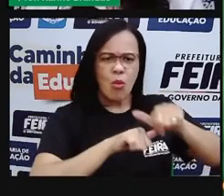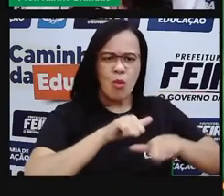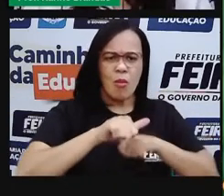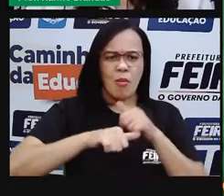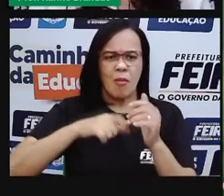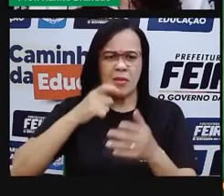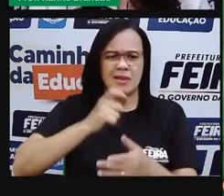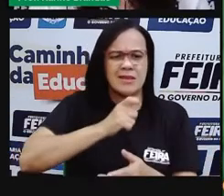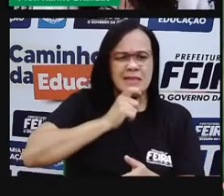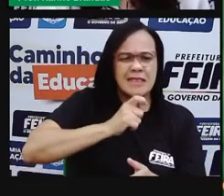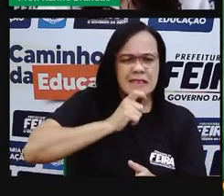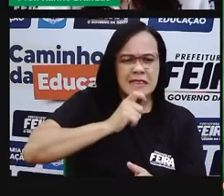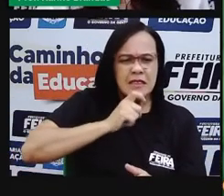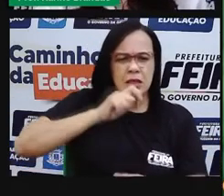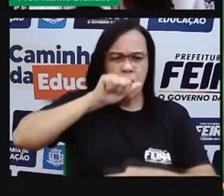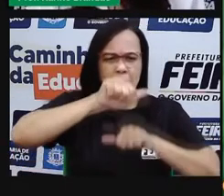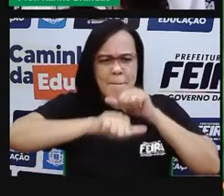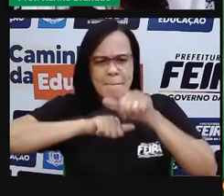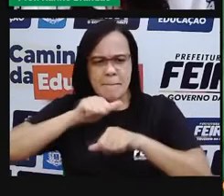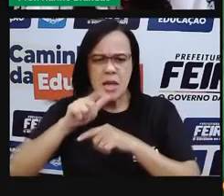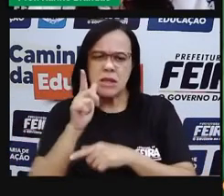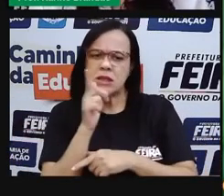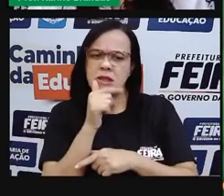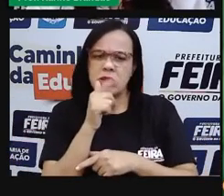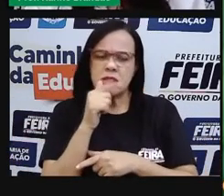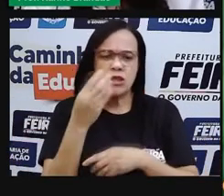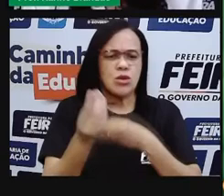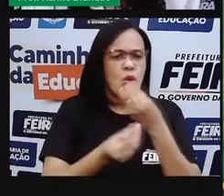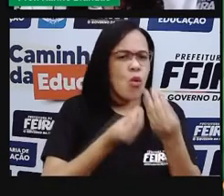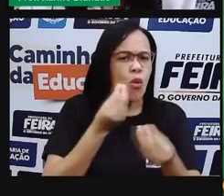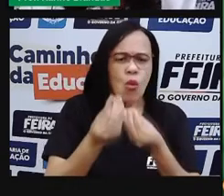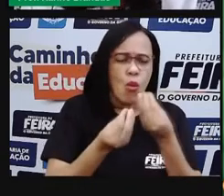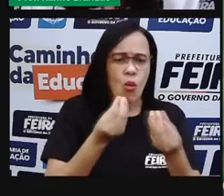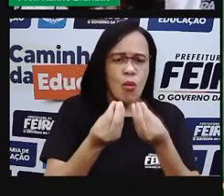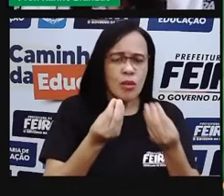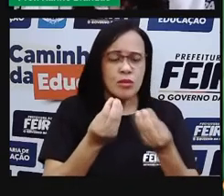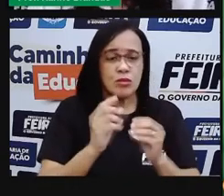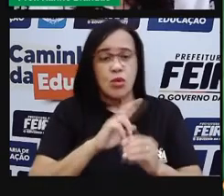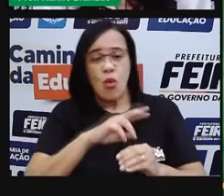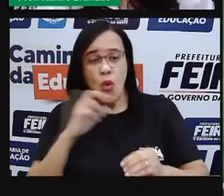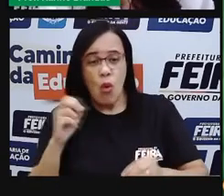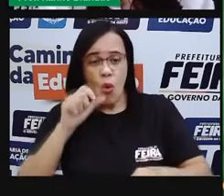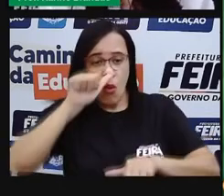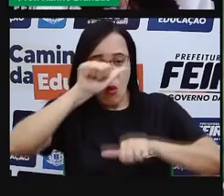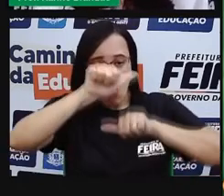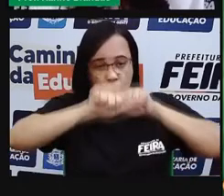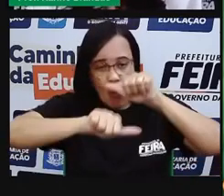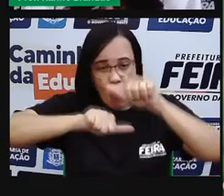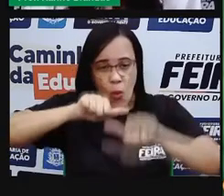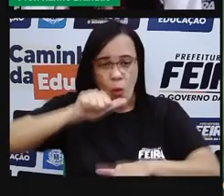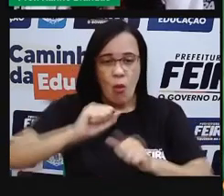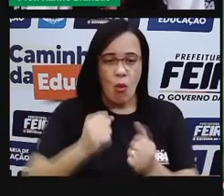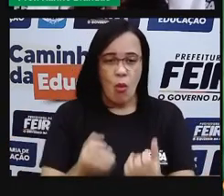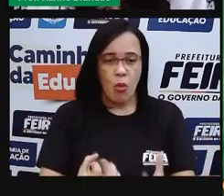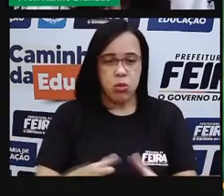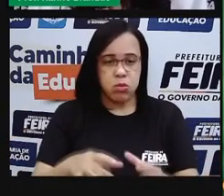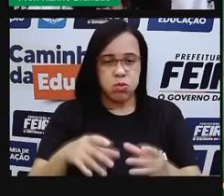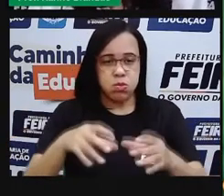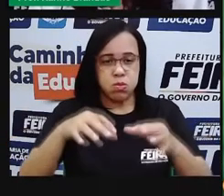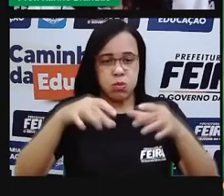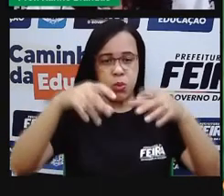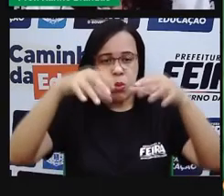matéria, né? Da água, de líquido para gasoso, ou de sólido para líquido,